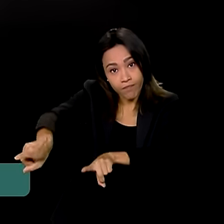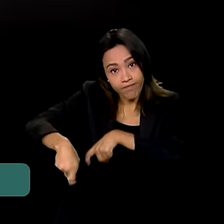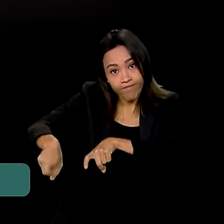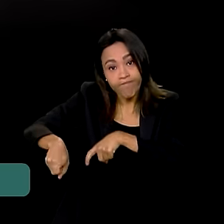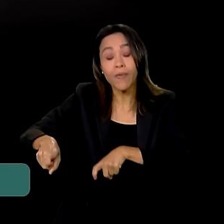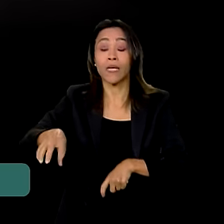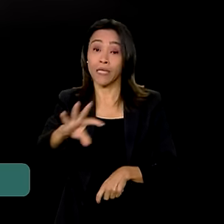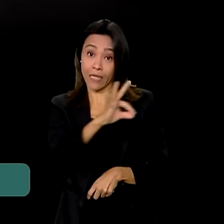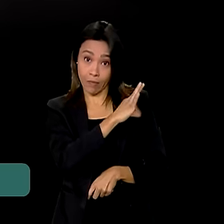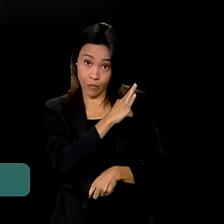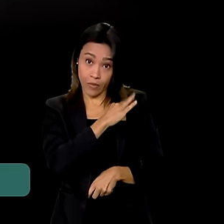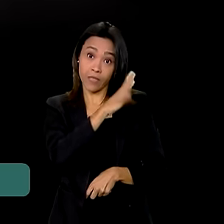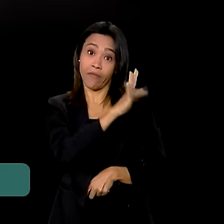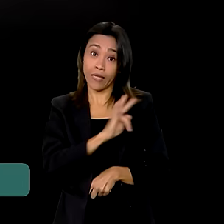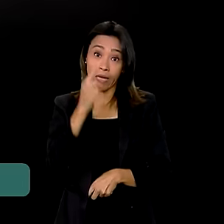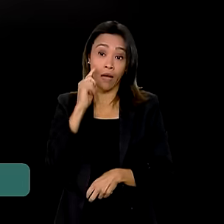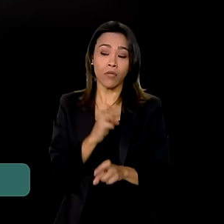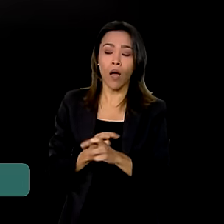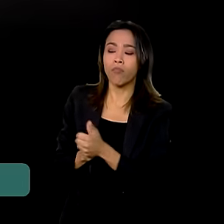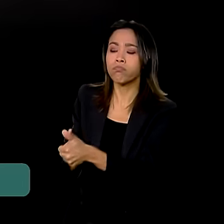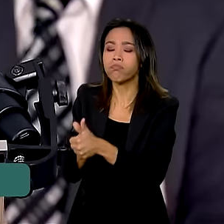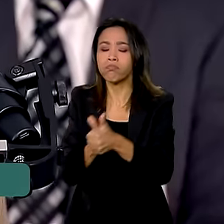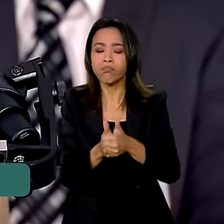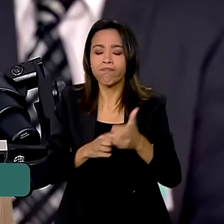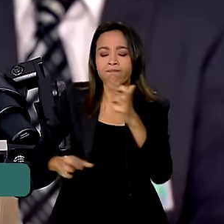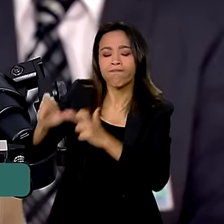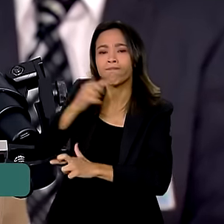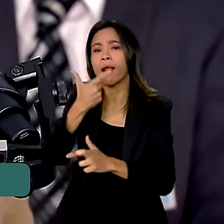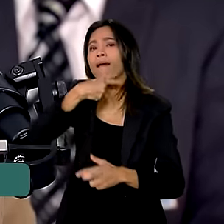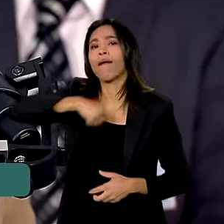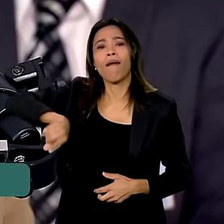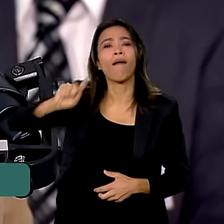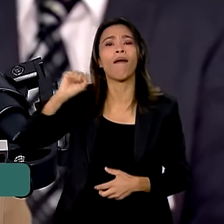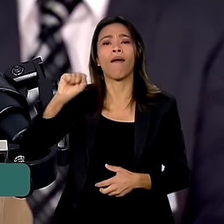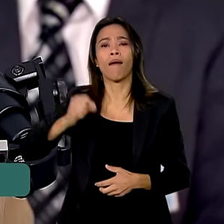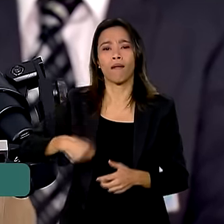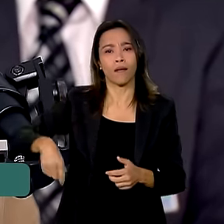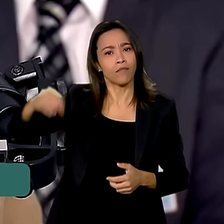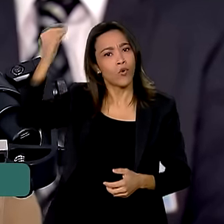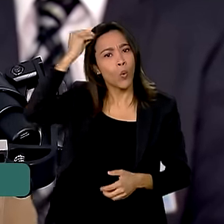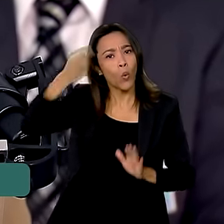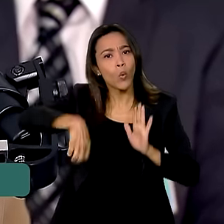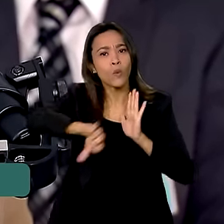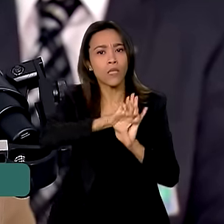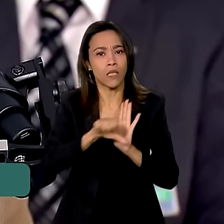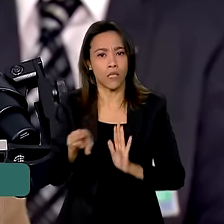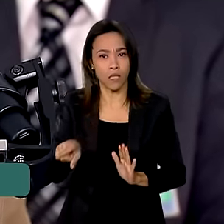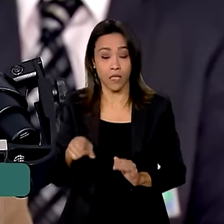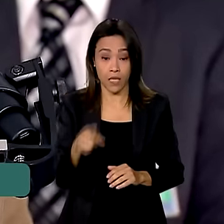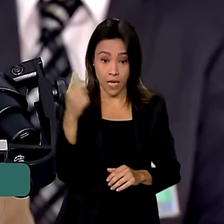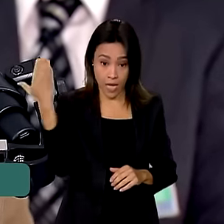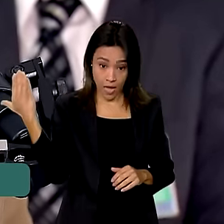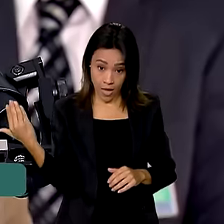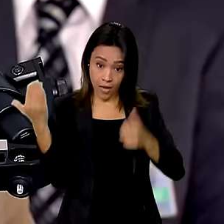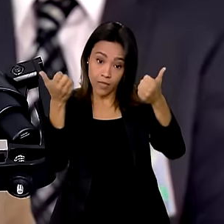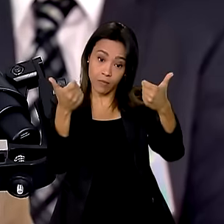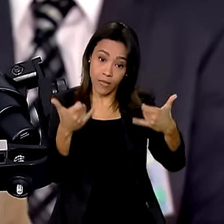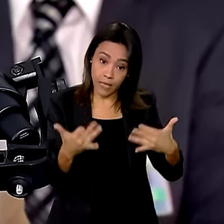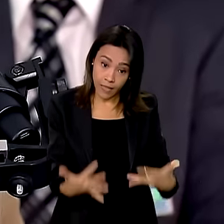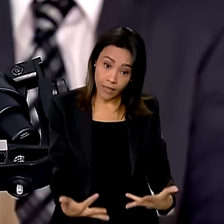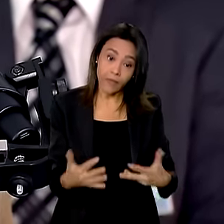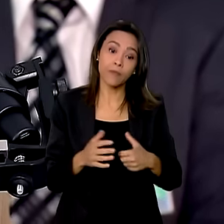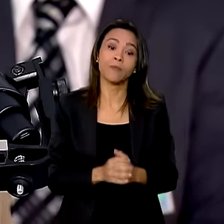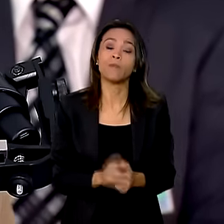processo de identificação dos responsáveis. A história de que pode ser por, enfim, raio,